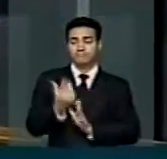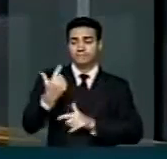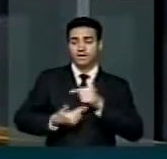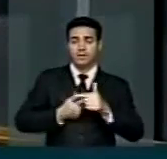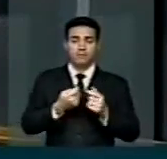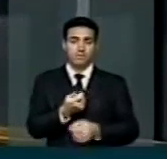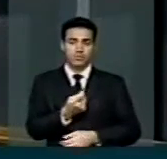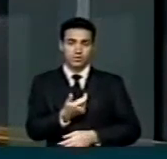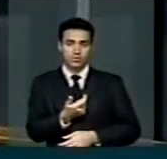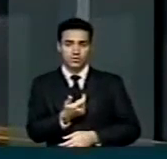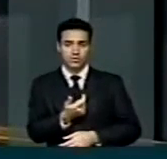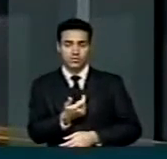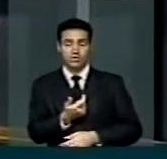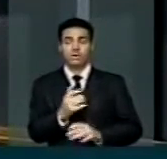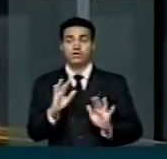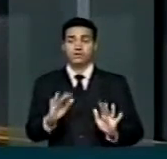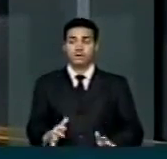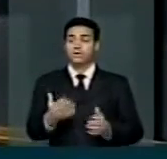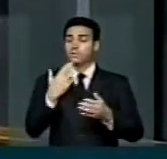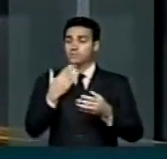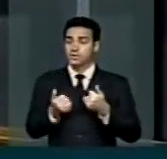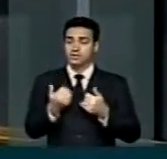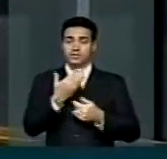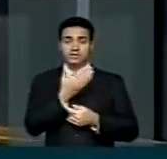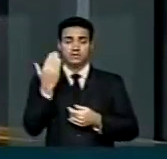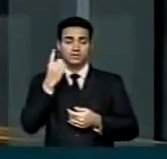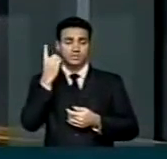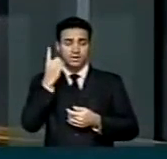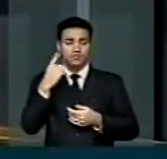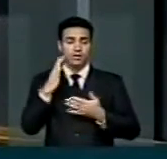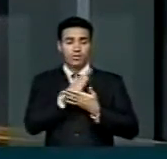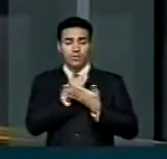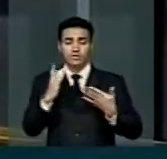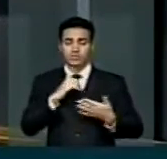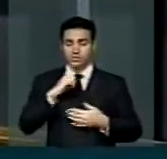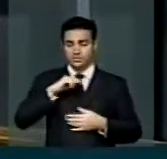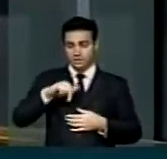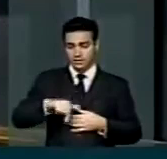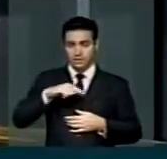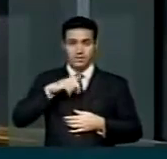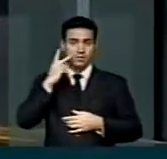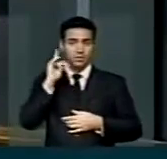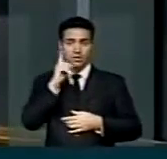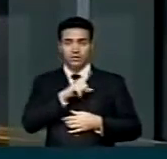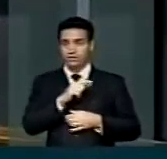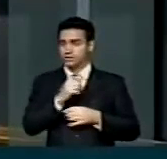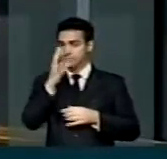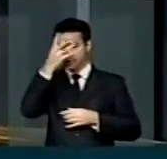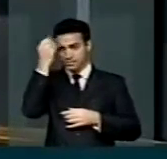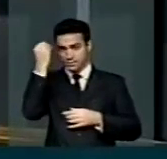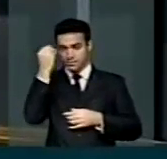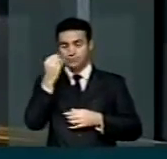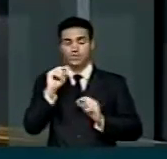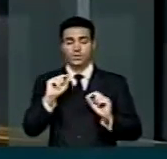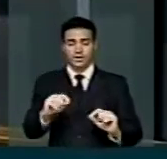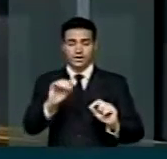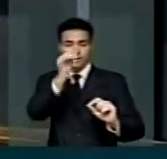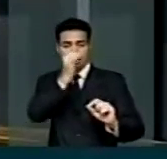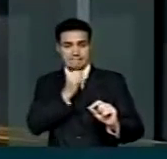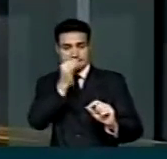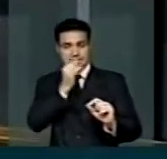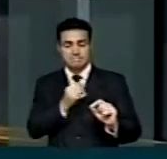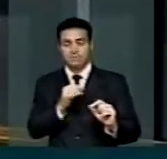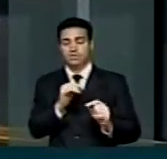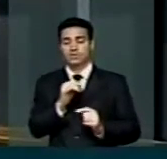apelo aqui aos senhores deputados para algumas coisas que tem aqui que a gente não pode deixar para o ano. Como por exemplo, o